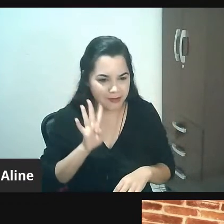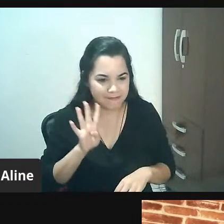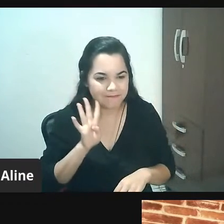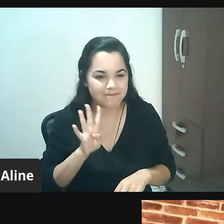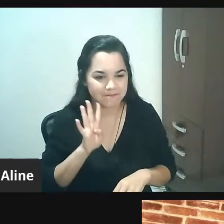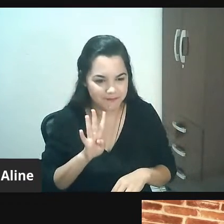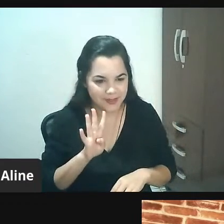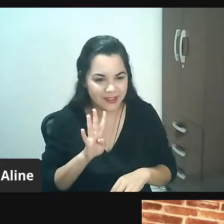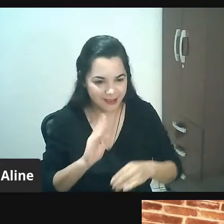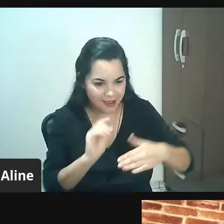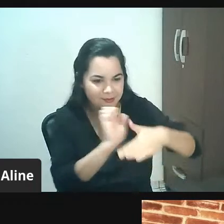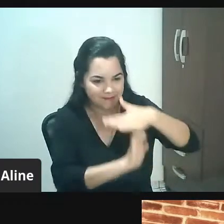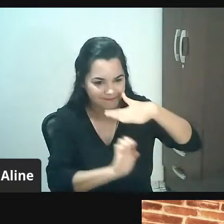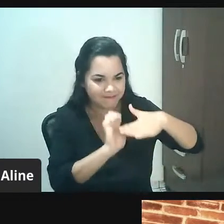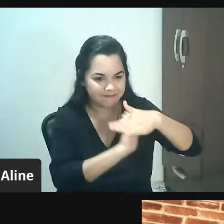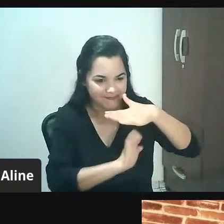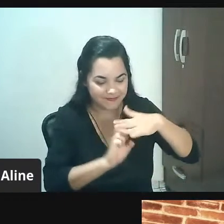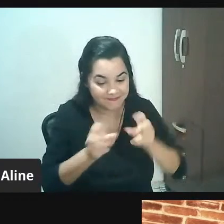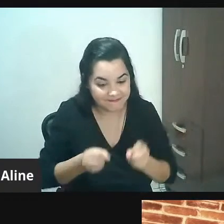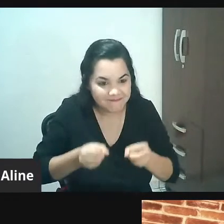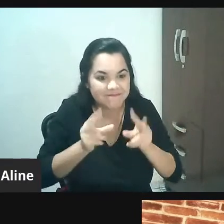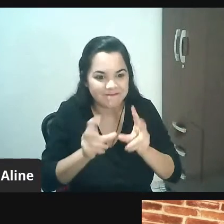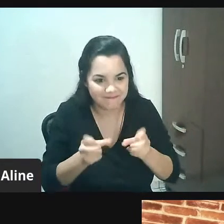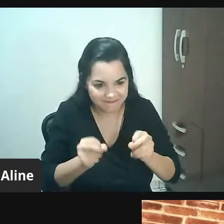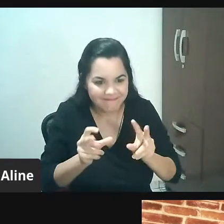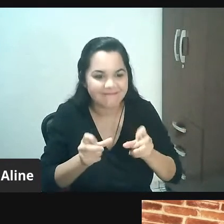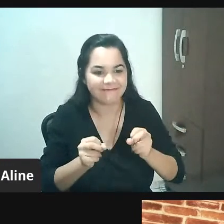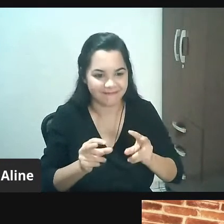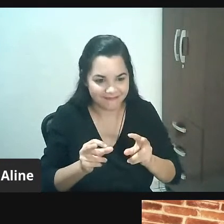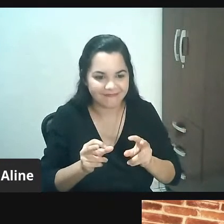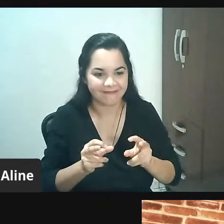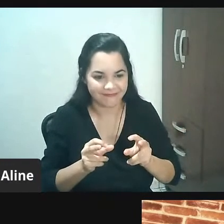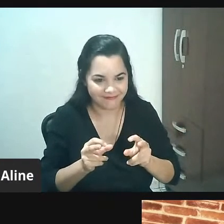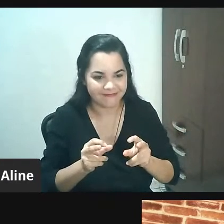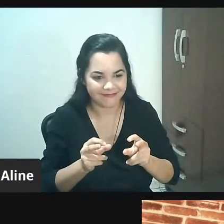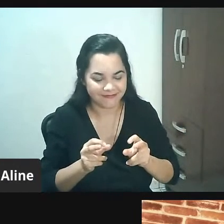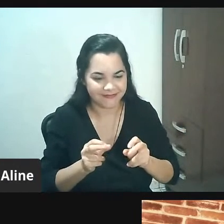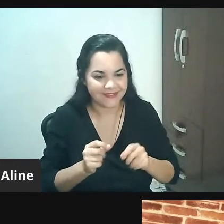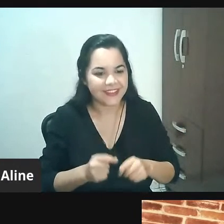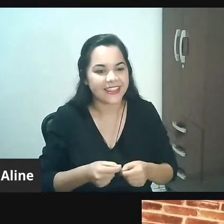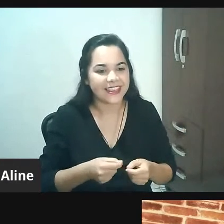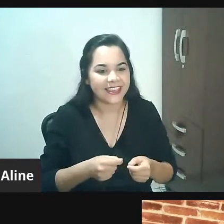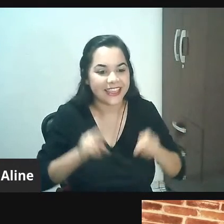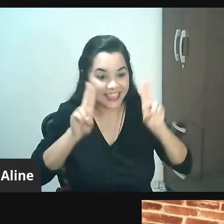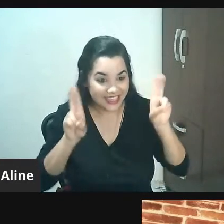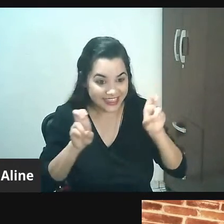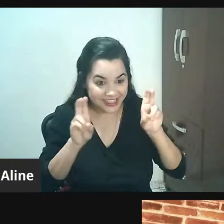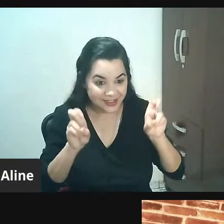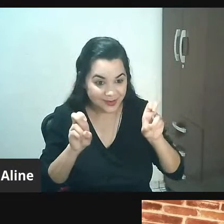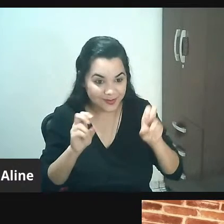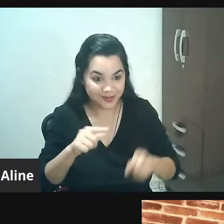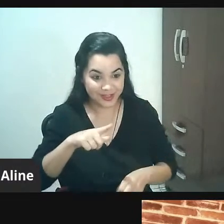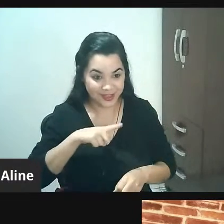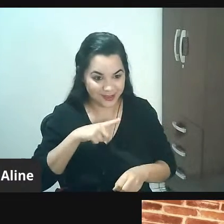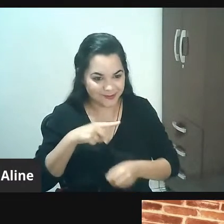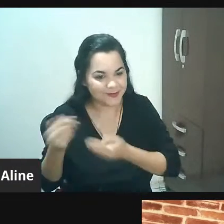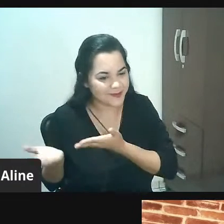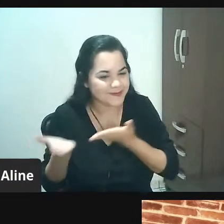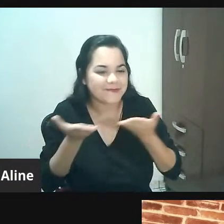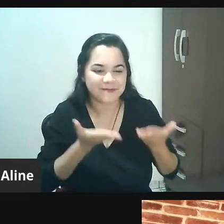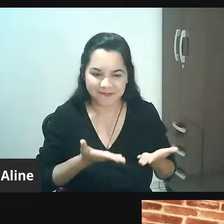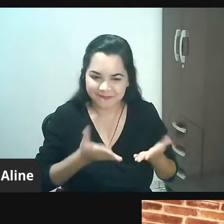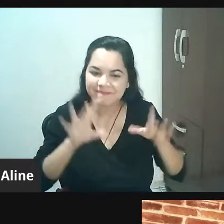para o seu negócio, as vendas. E para tratar esse assunto tão relevante, teremos um convidado super